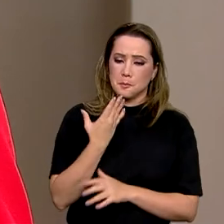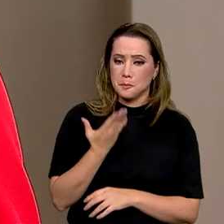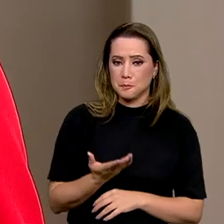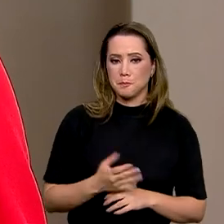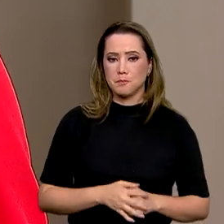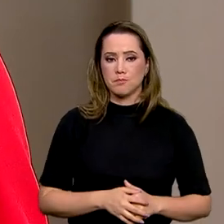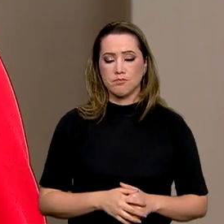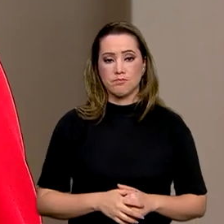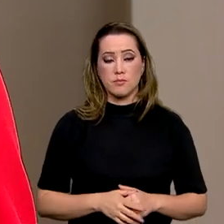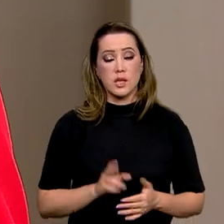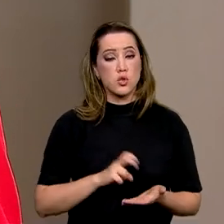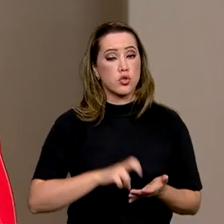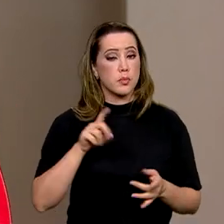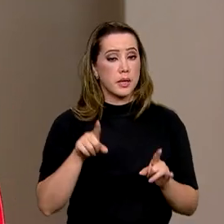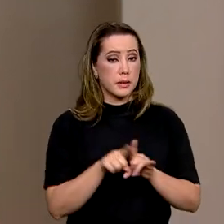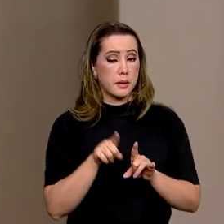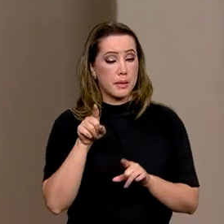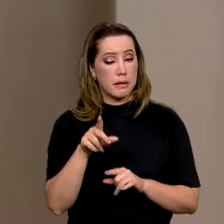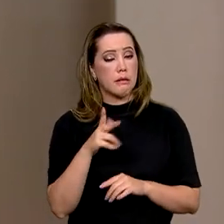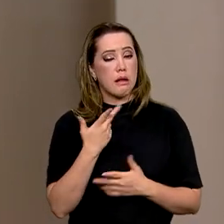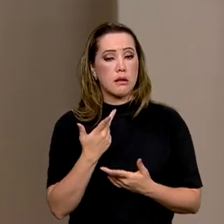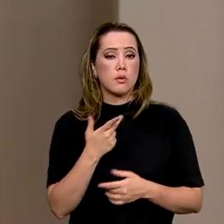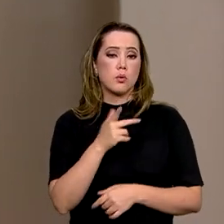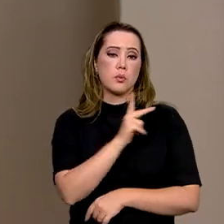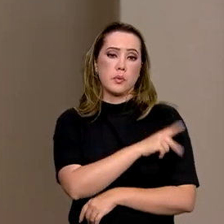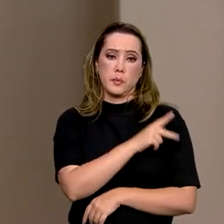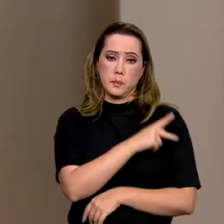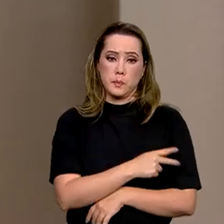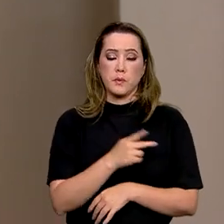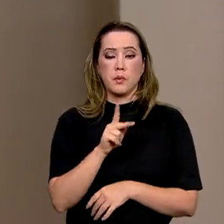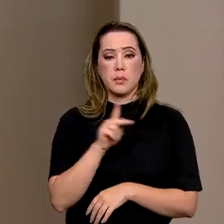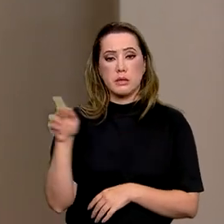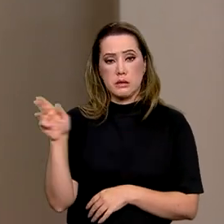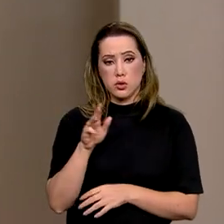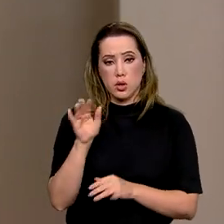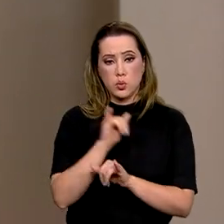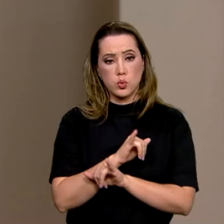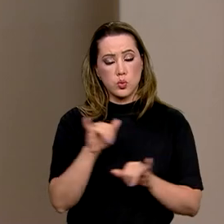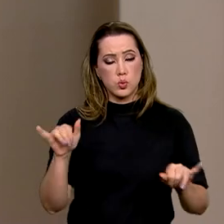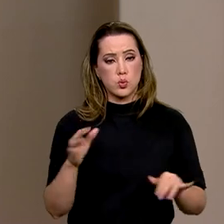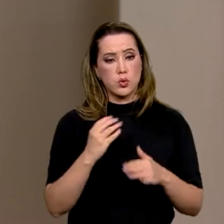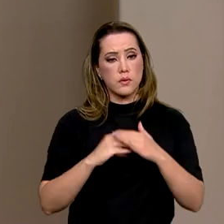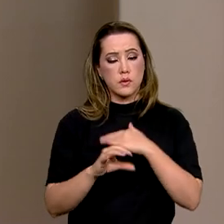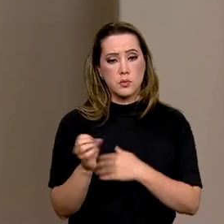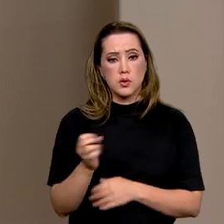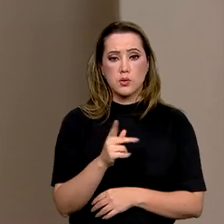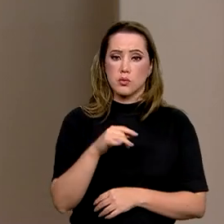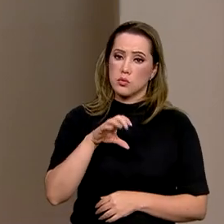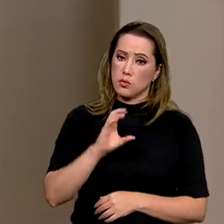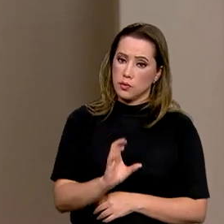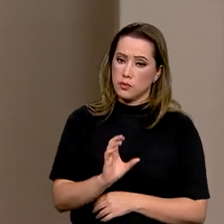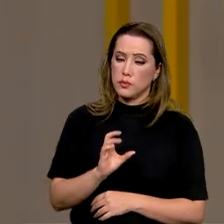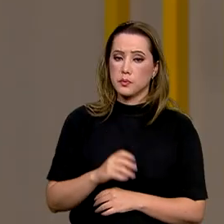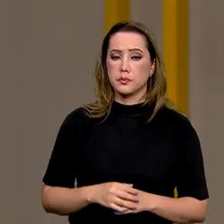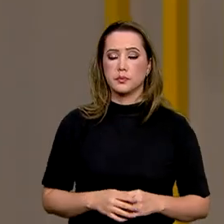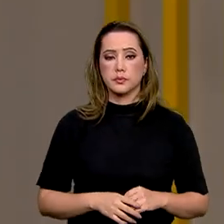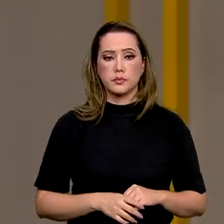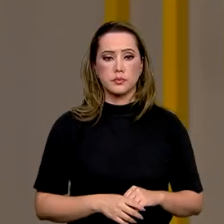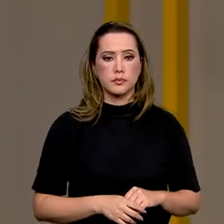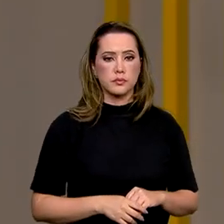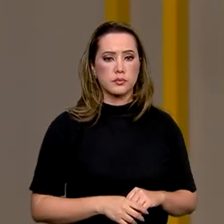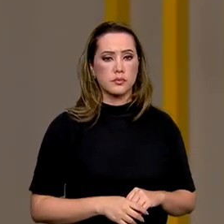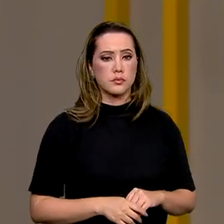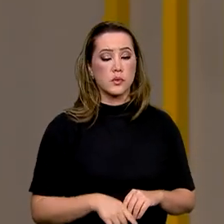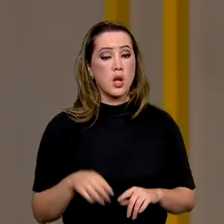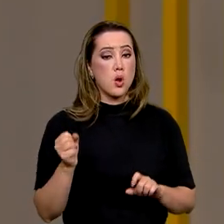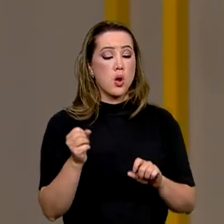E pela manhã, também em Teresina, o presidente Lula anunciou os investimentos do novo PAC no Piauí. São